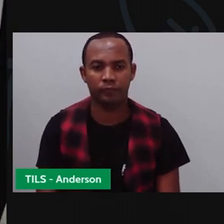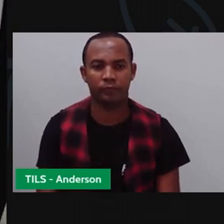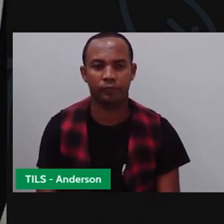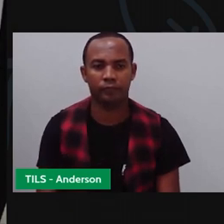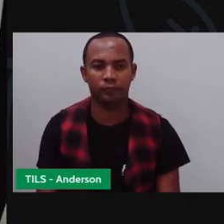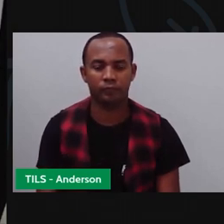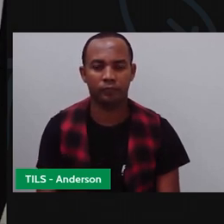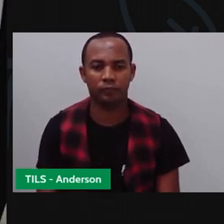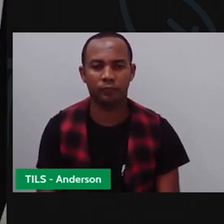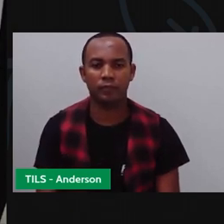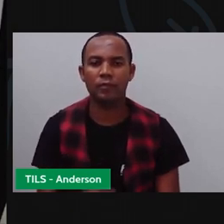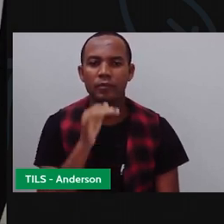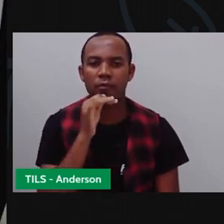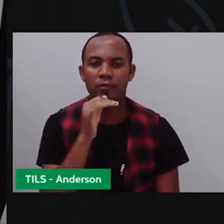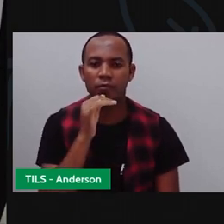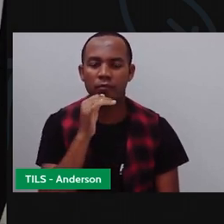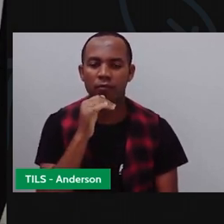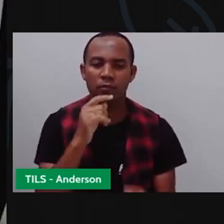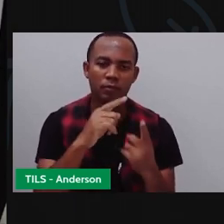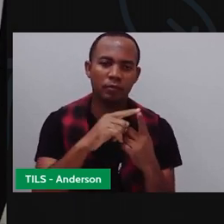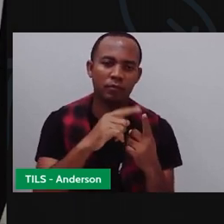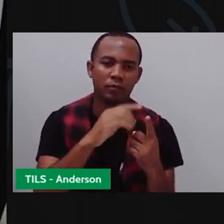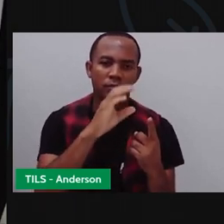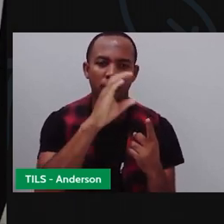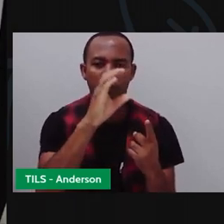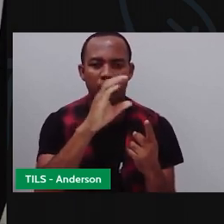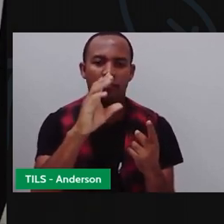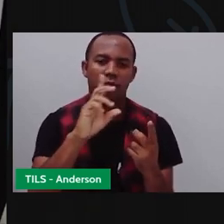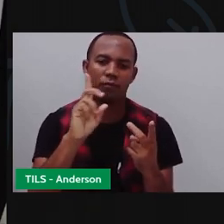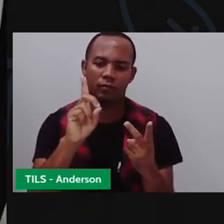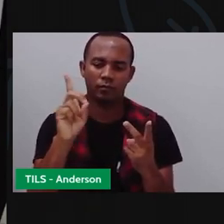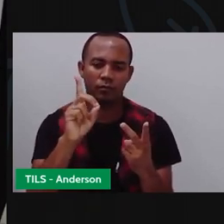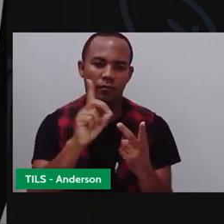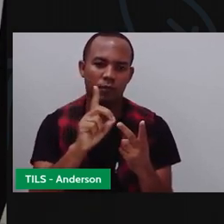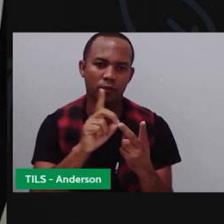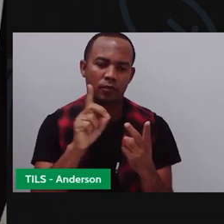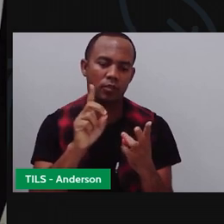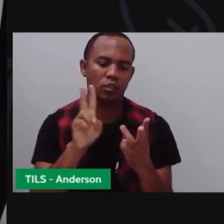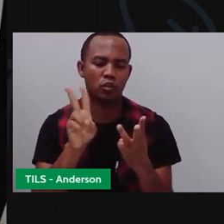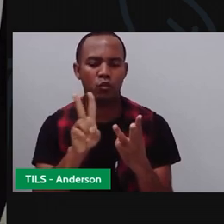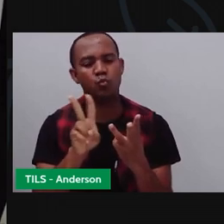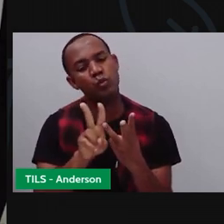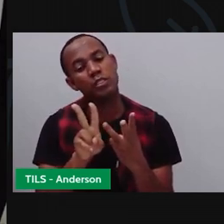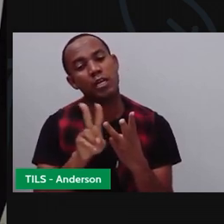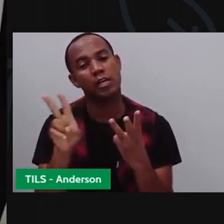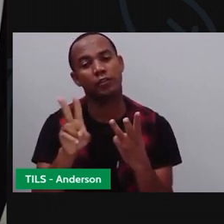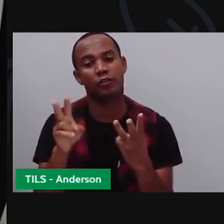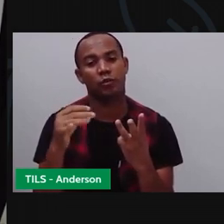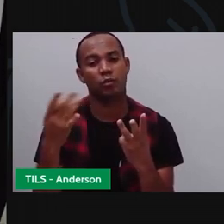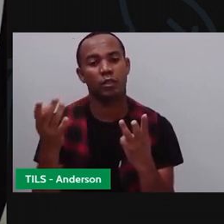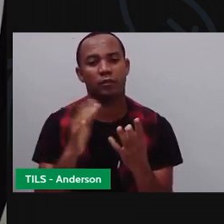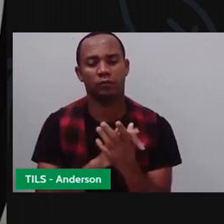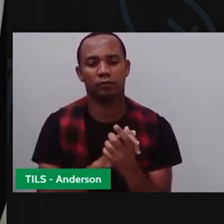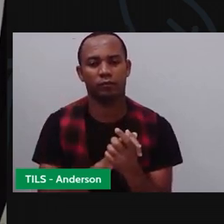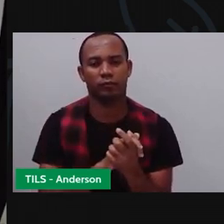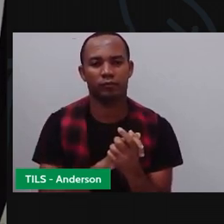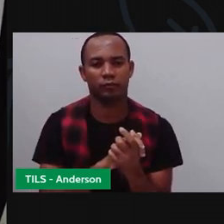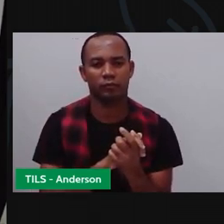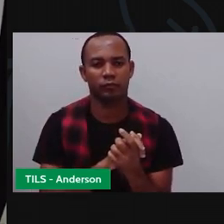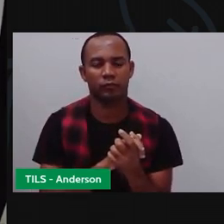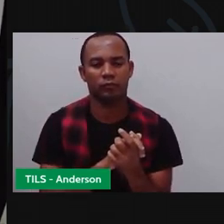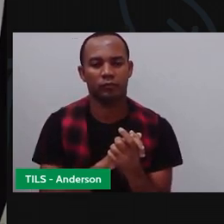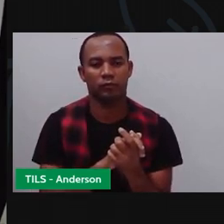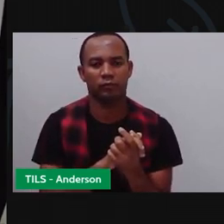agora. Quantas centenas eu tenho, quantas dezenas e quantas unidades? Então, eu sei que aqui, né, esse